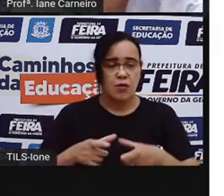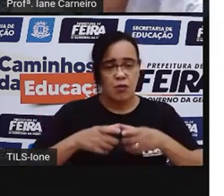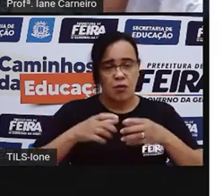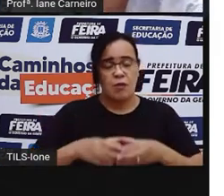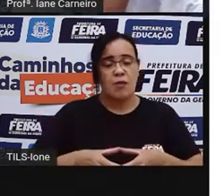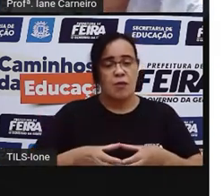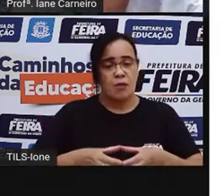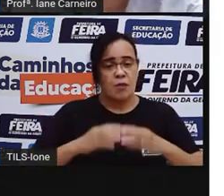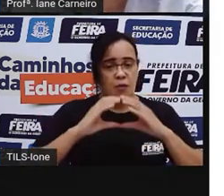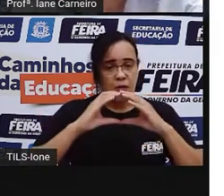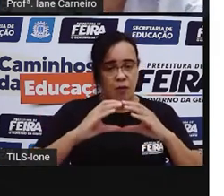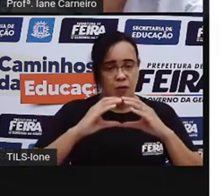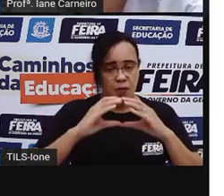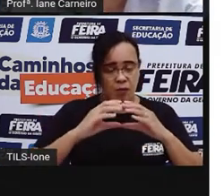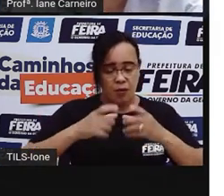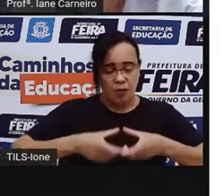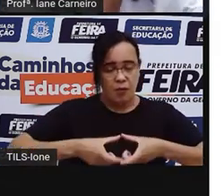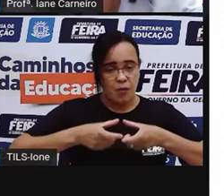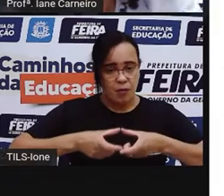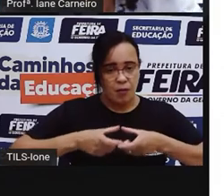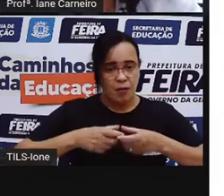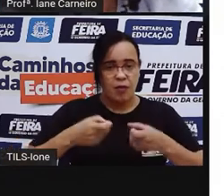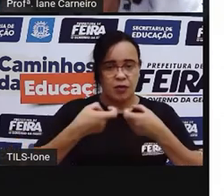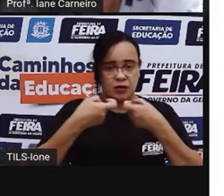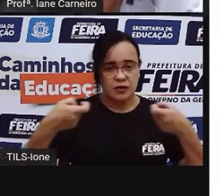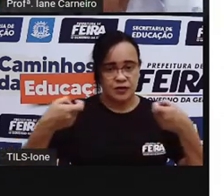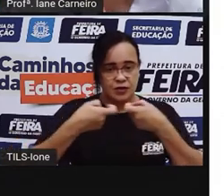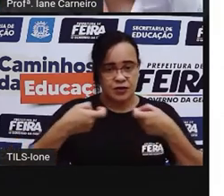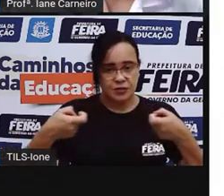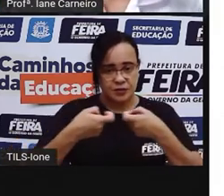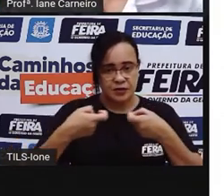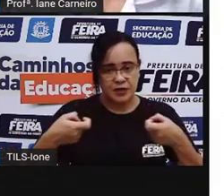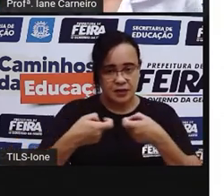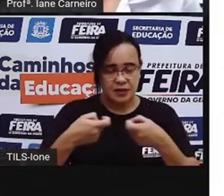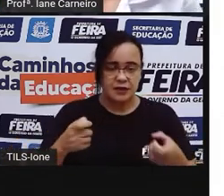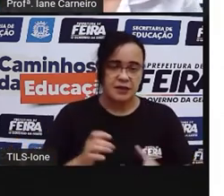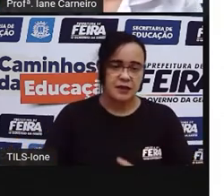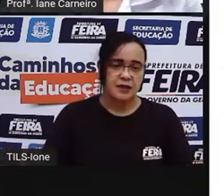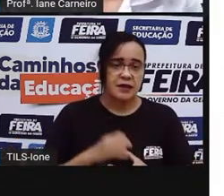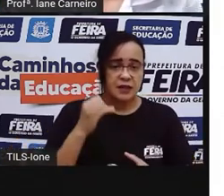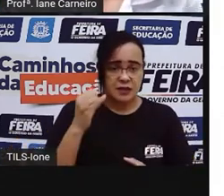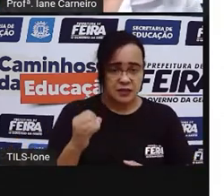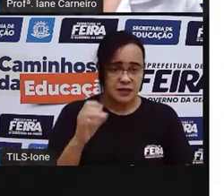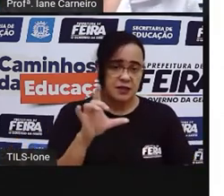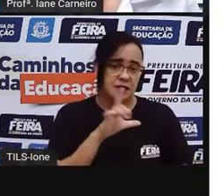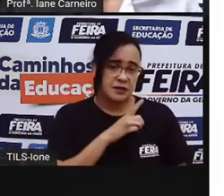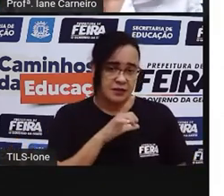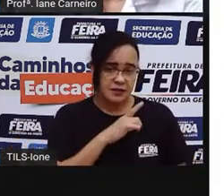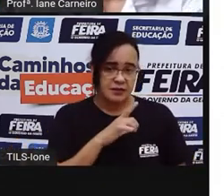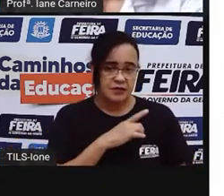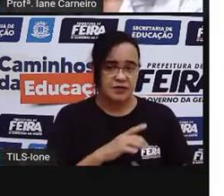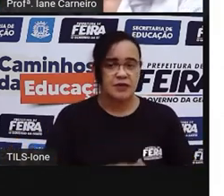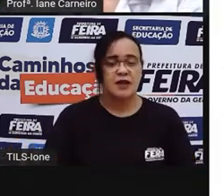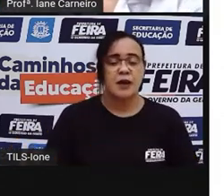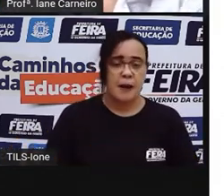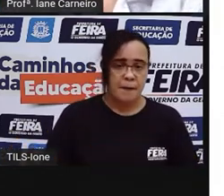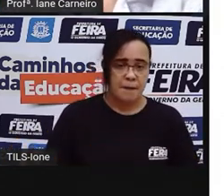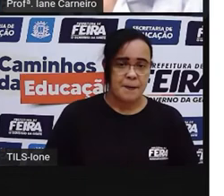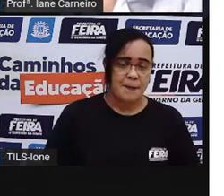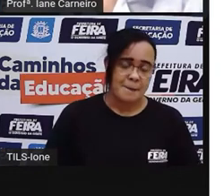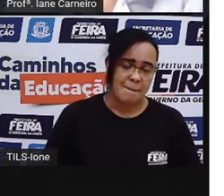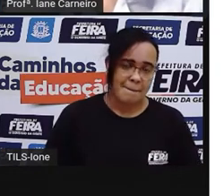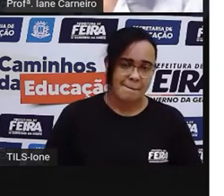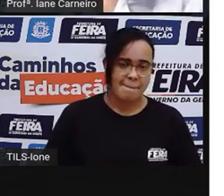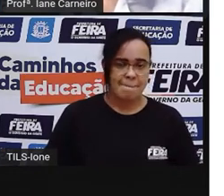A gente tem ficado em casa bastante. Se tiver meia que já tá estragada, já esgarçou,